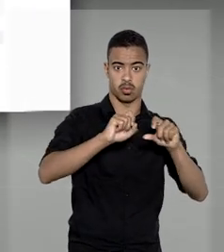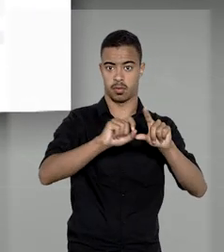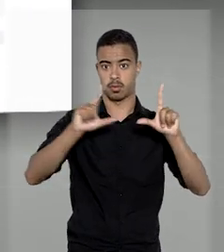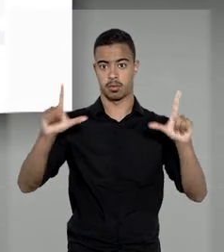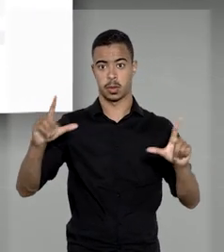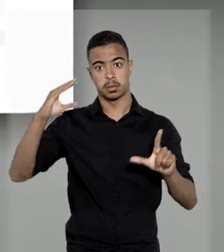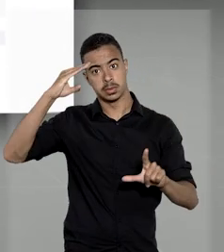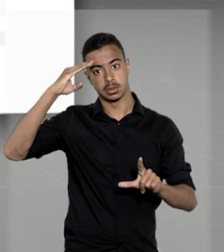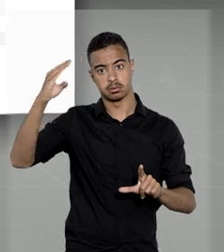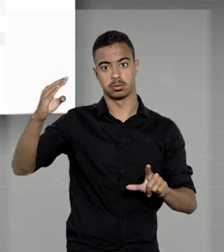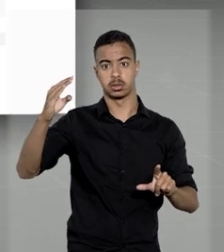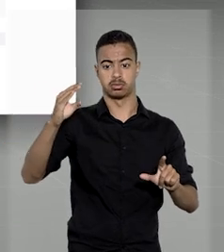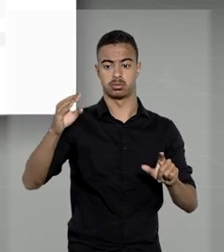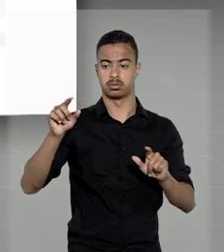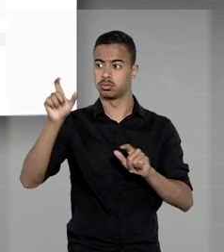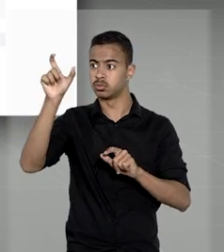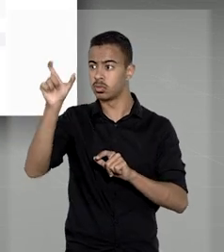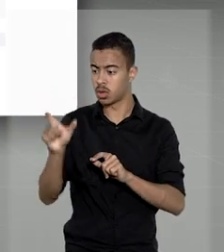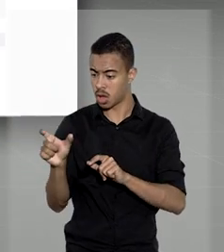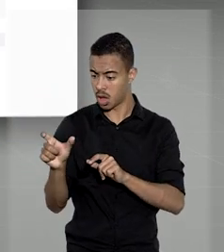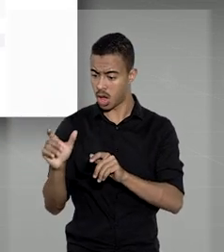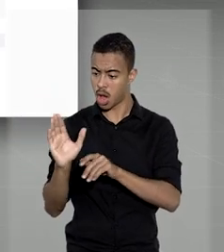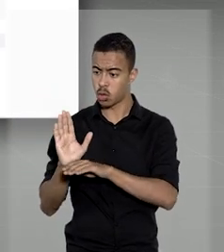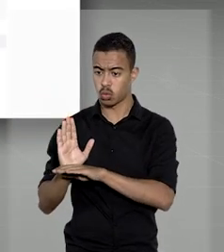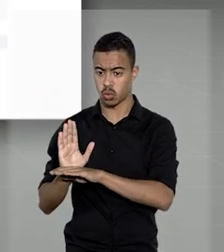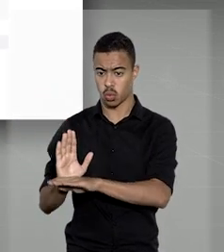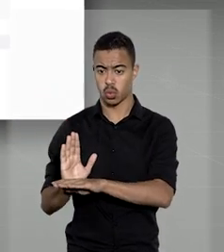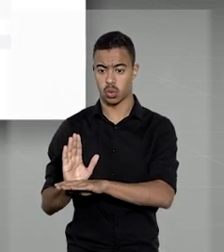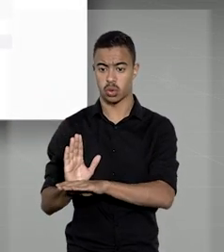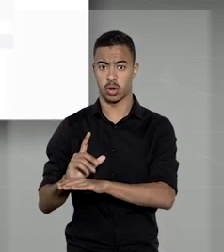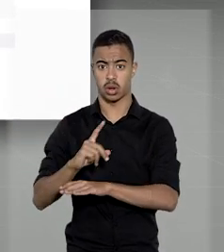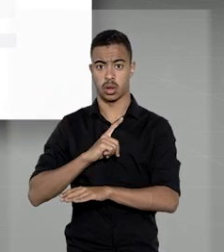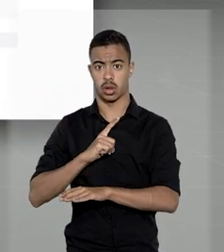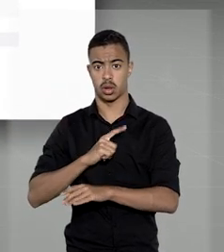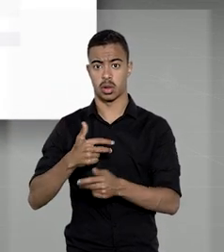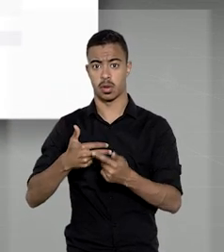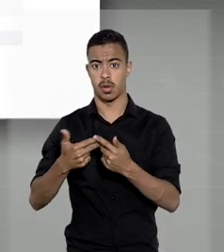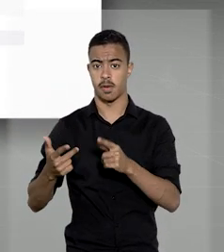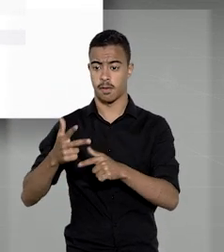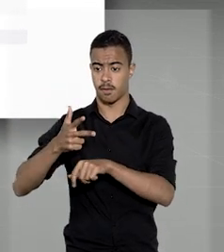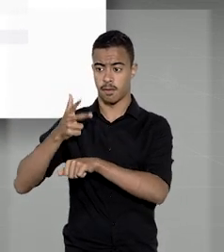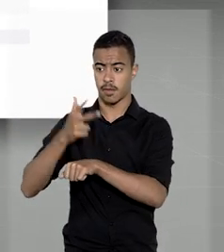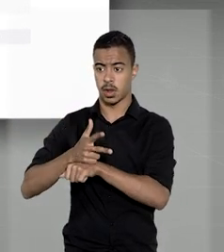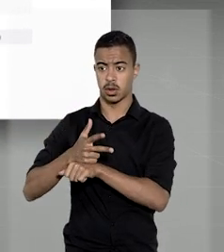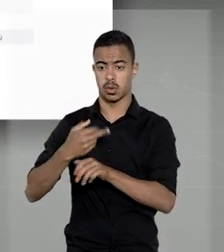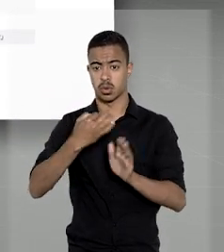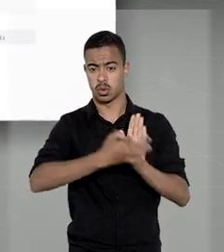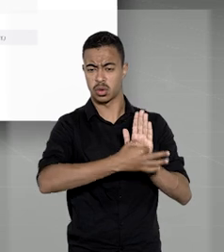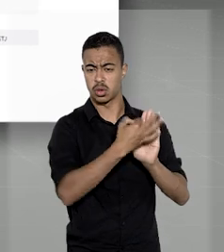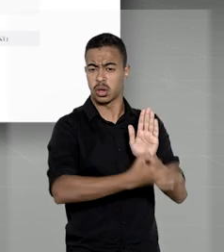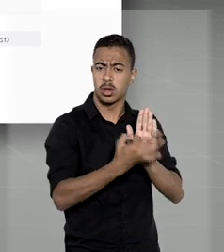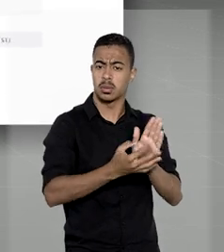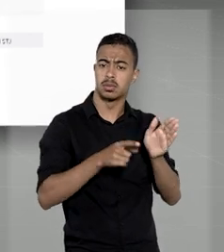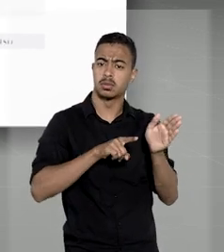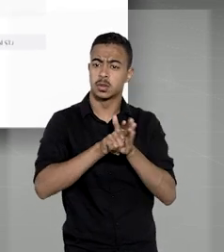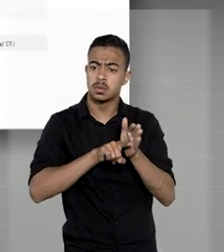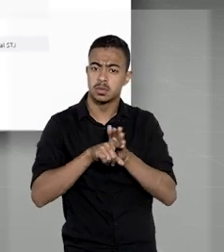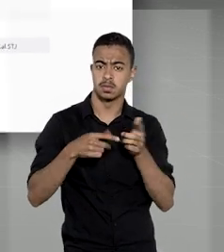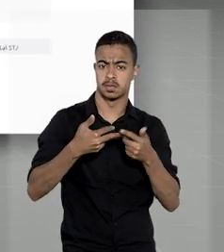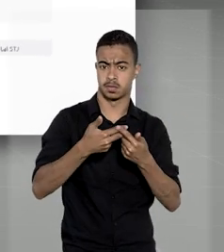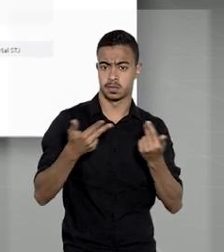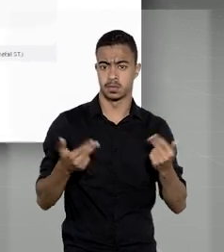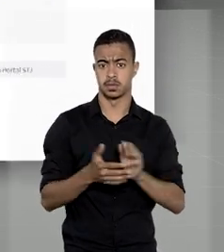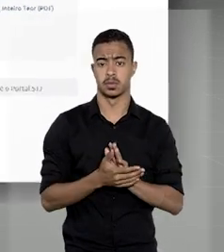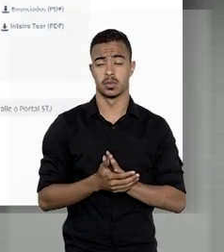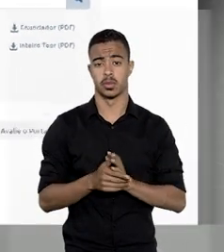página principal. Aqui, no canto Ajuda, estão disponíveis links para tutoriais em vídeo e dicas escritas de